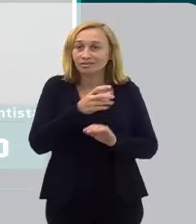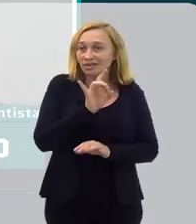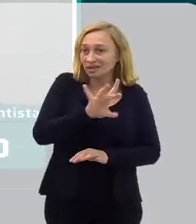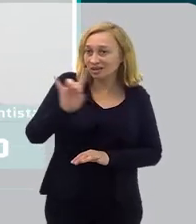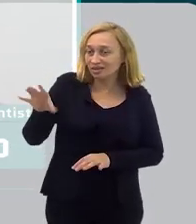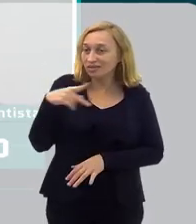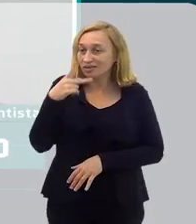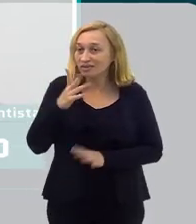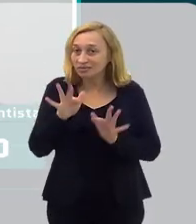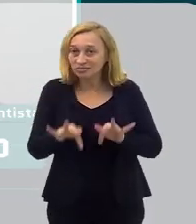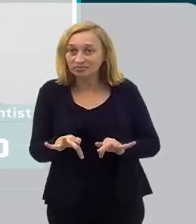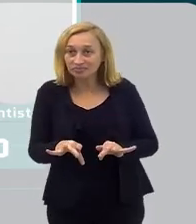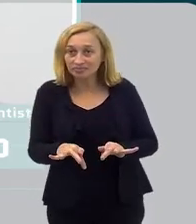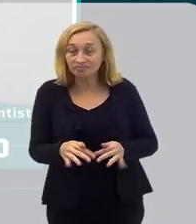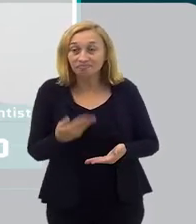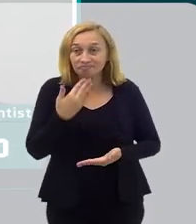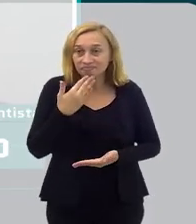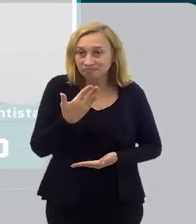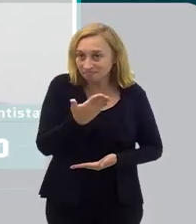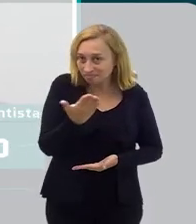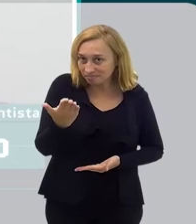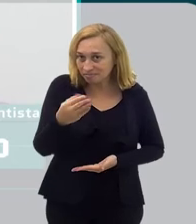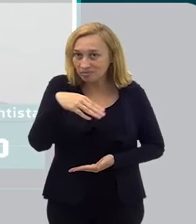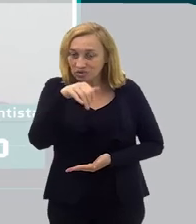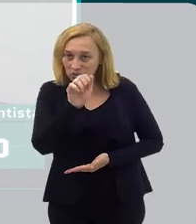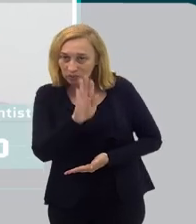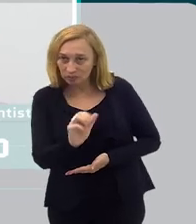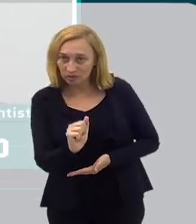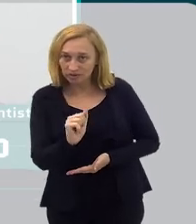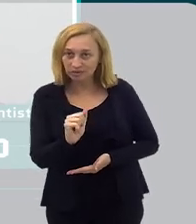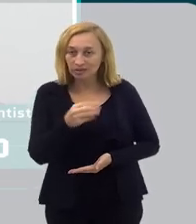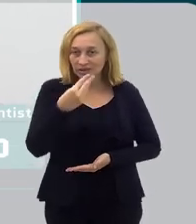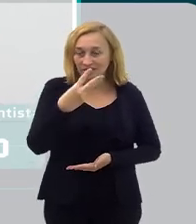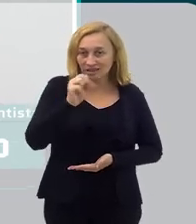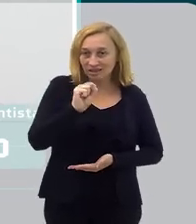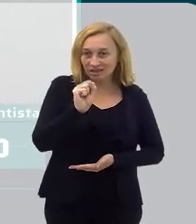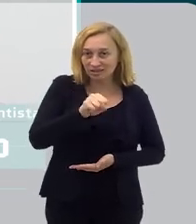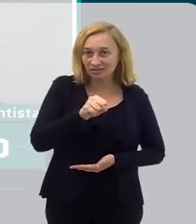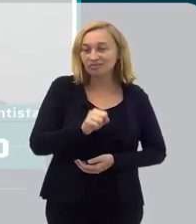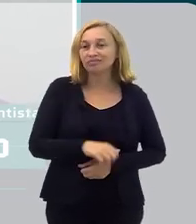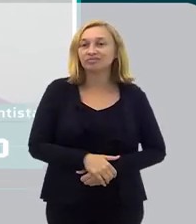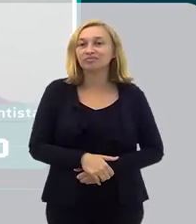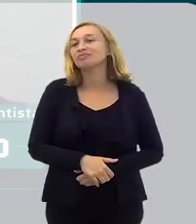para cada um fazer suas considerações finais. Por favor, doutora, 30 segundos.